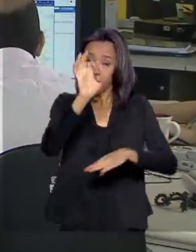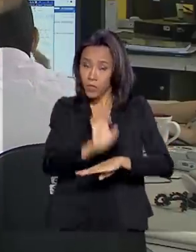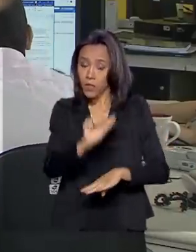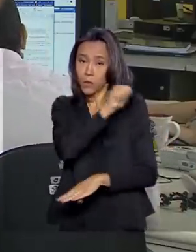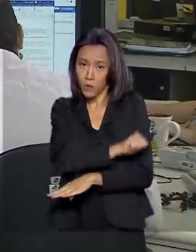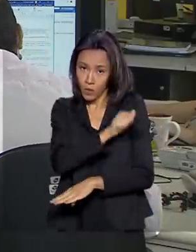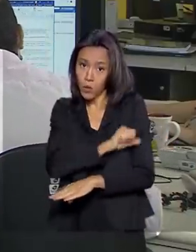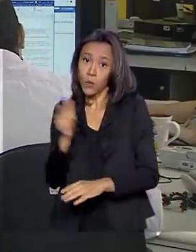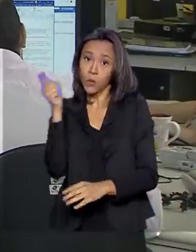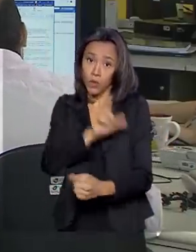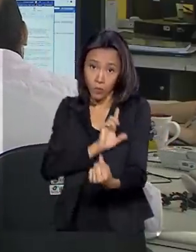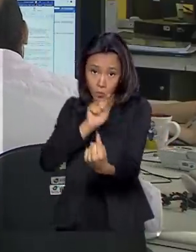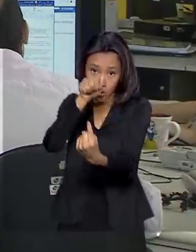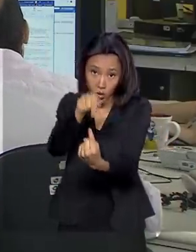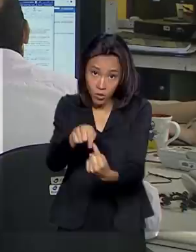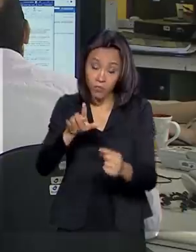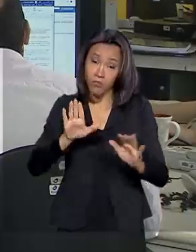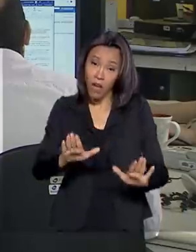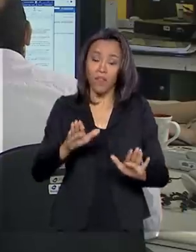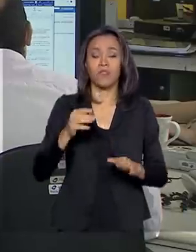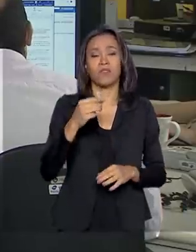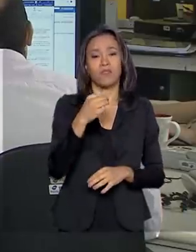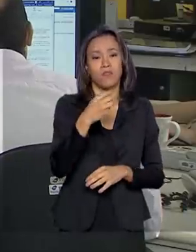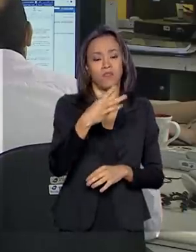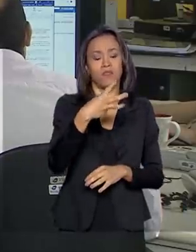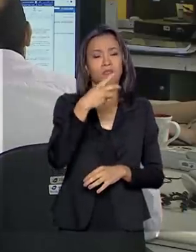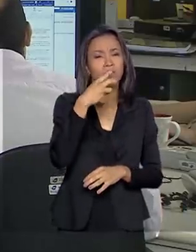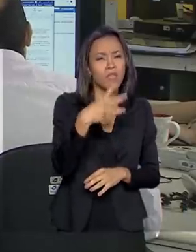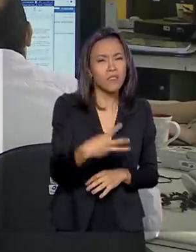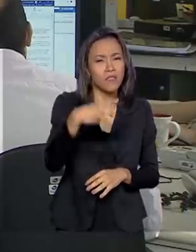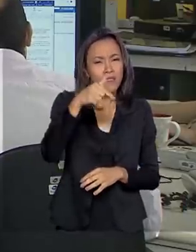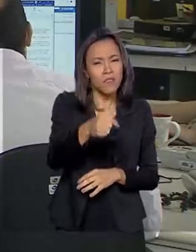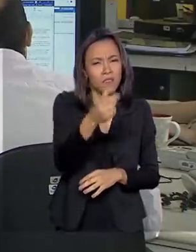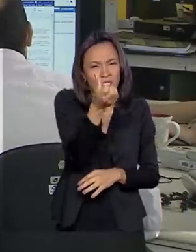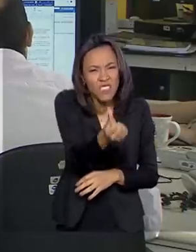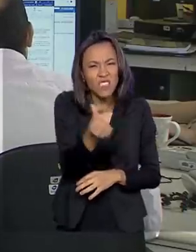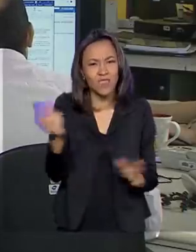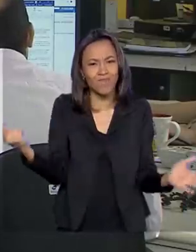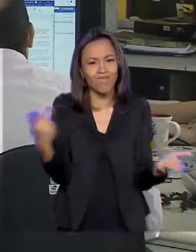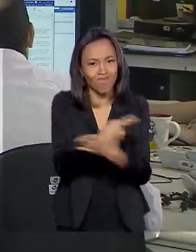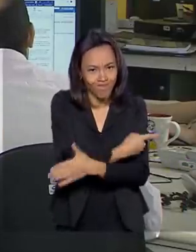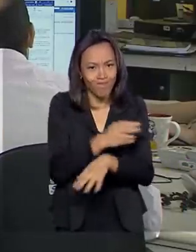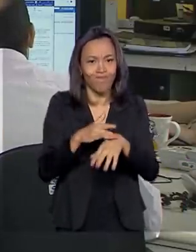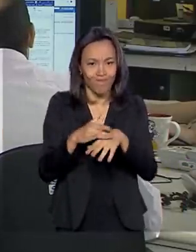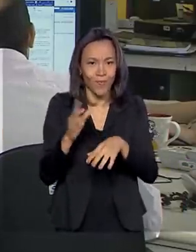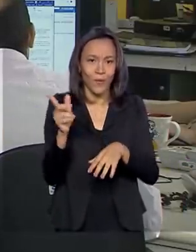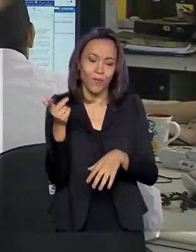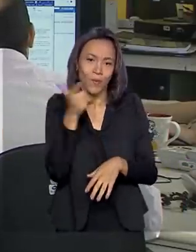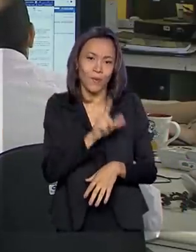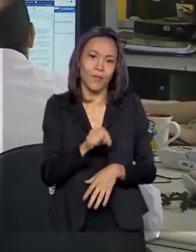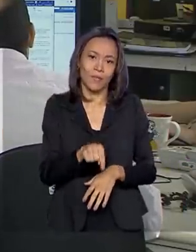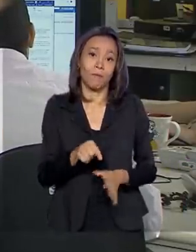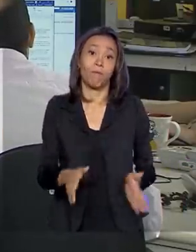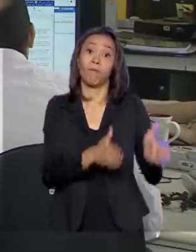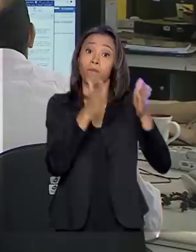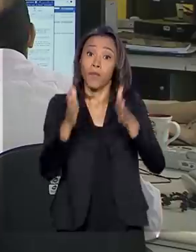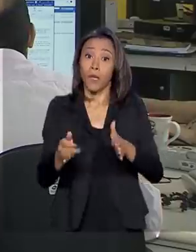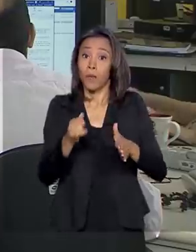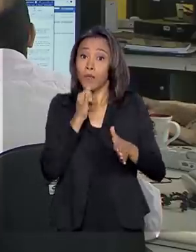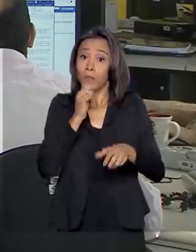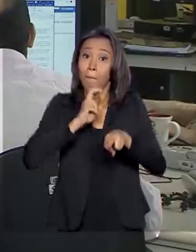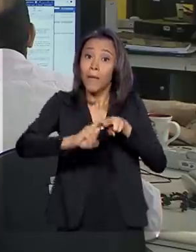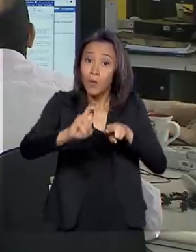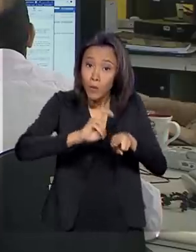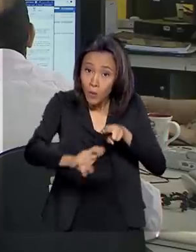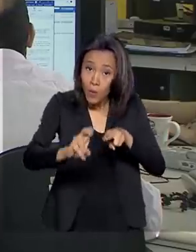atingida, foram registrados 373 casos. Aqui, além das unidades de saúde, locais como o metrô têm oferecido